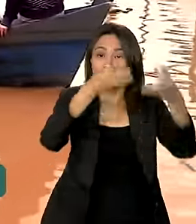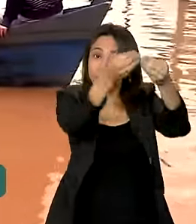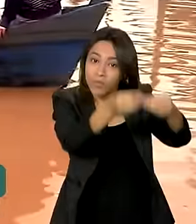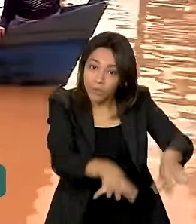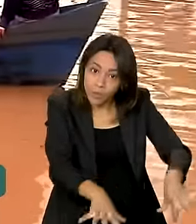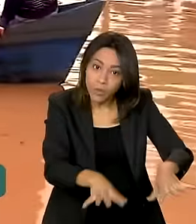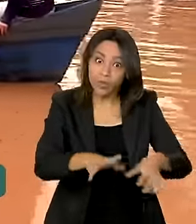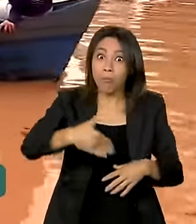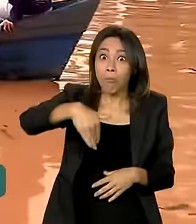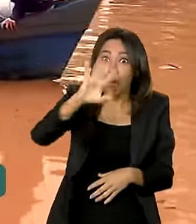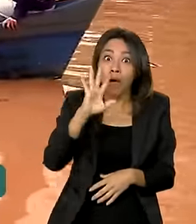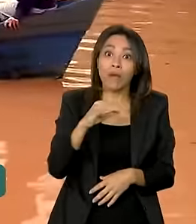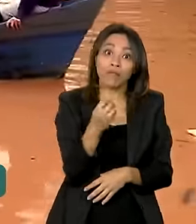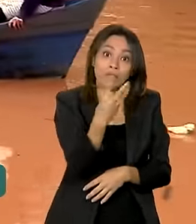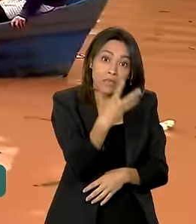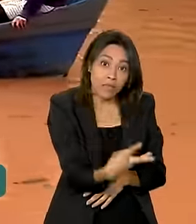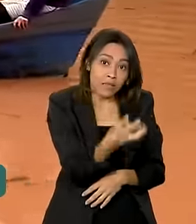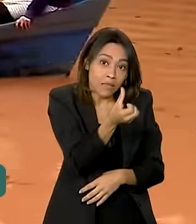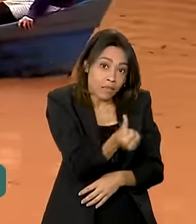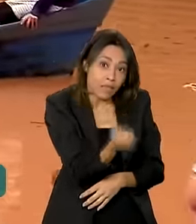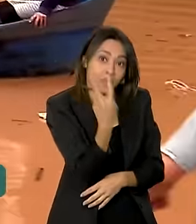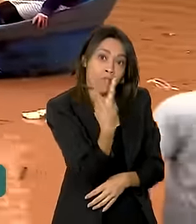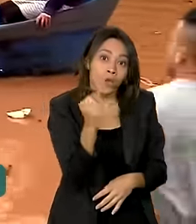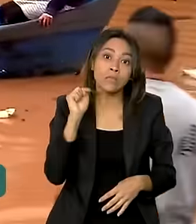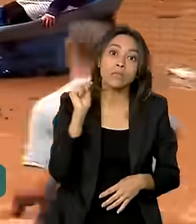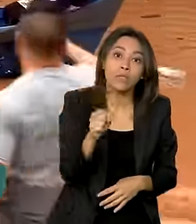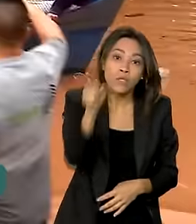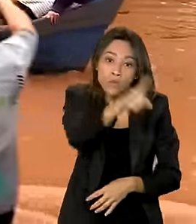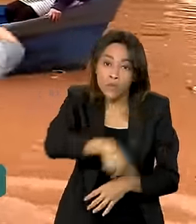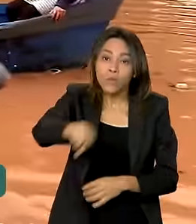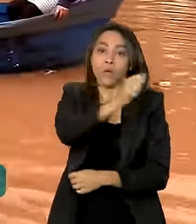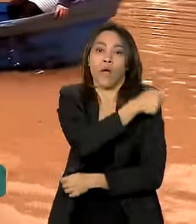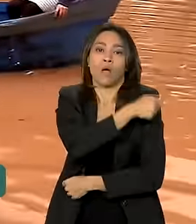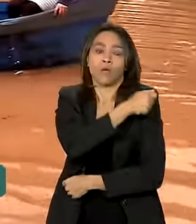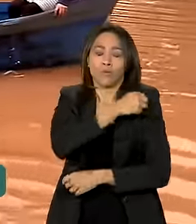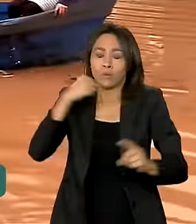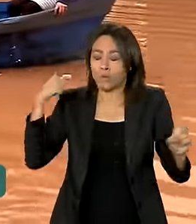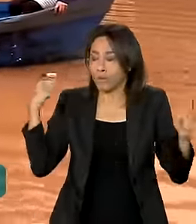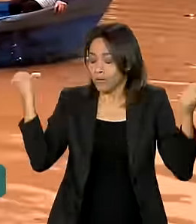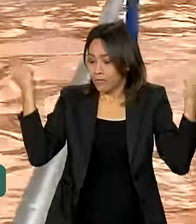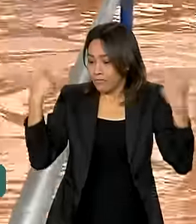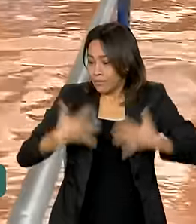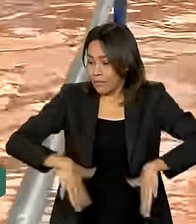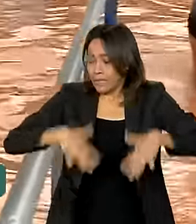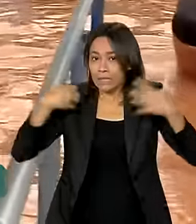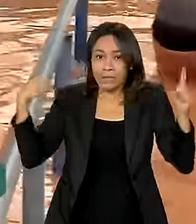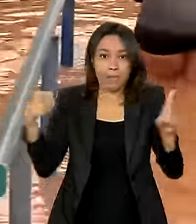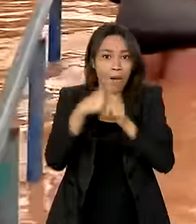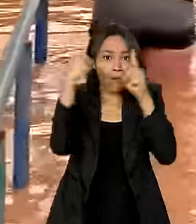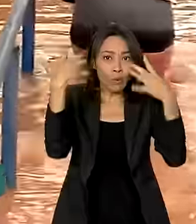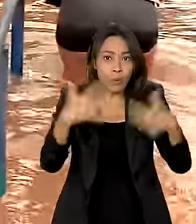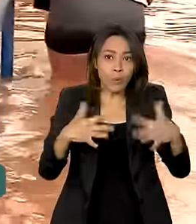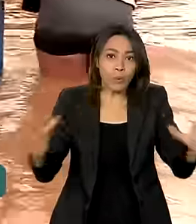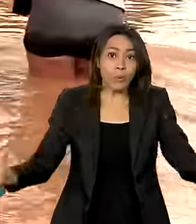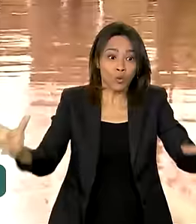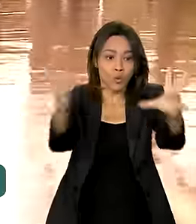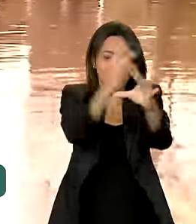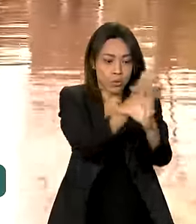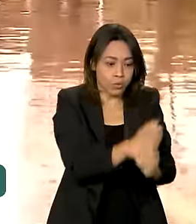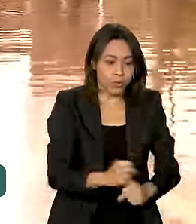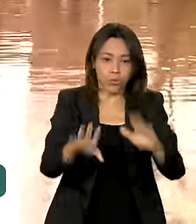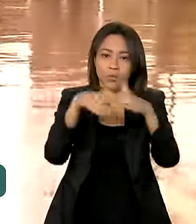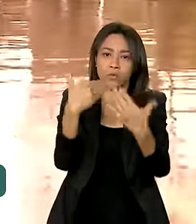Mais de 362 mil estudantes impactados. Desse total de escolas,